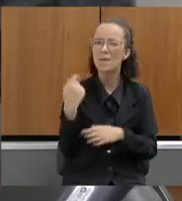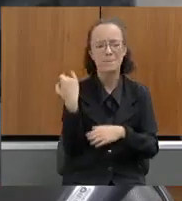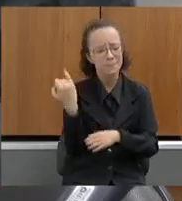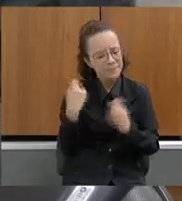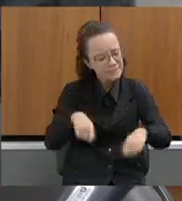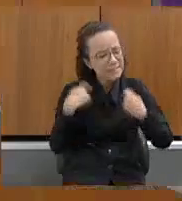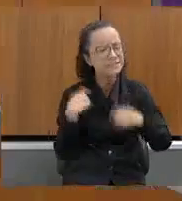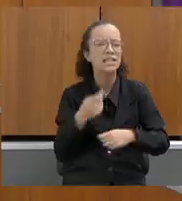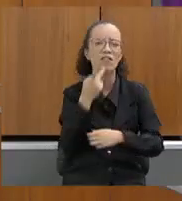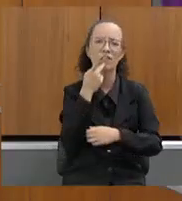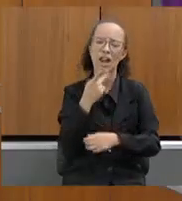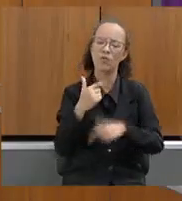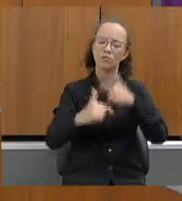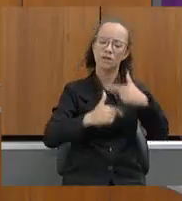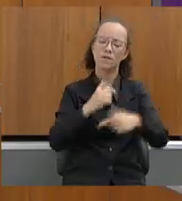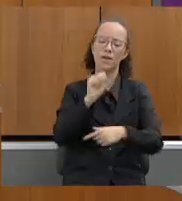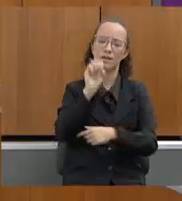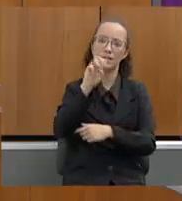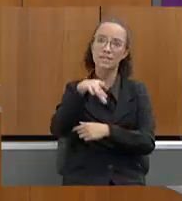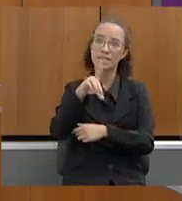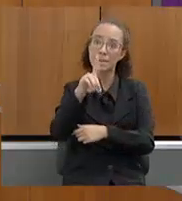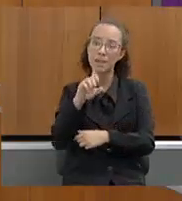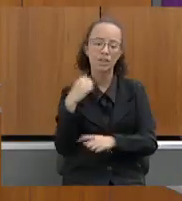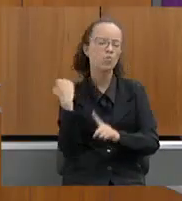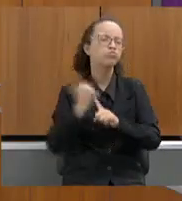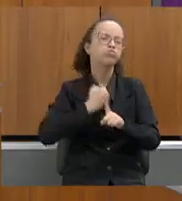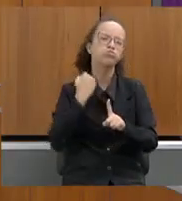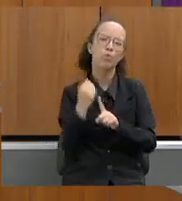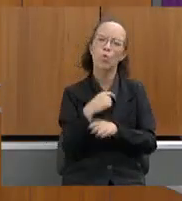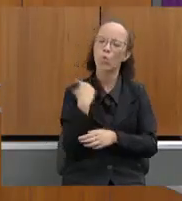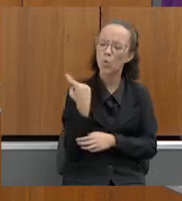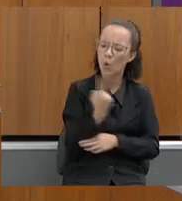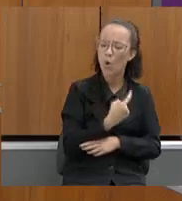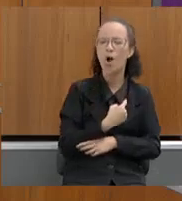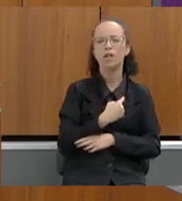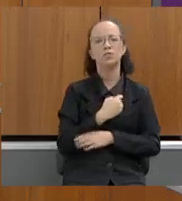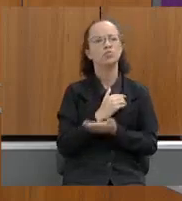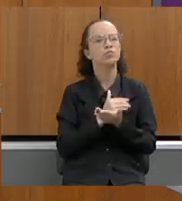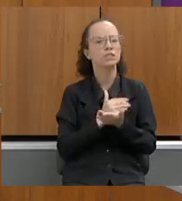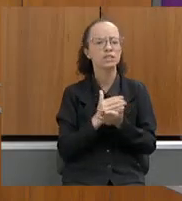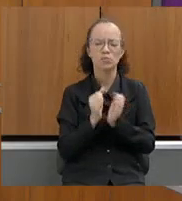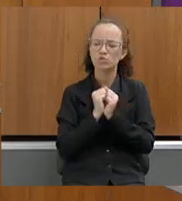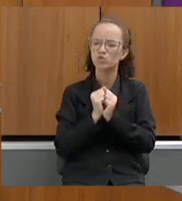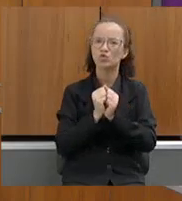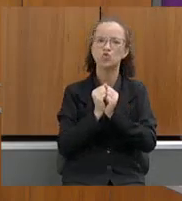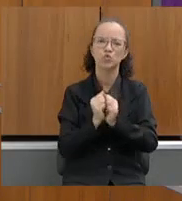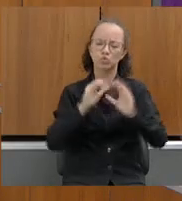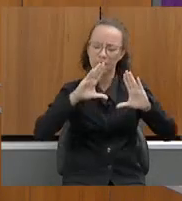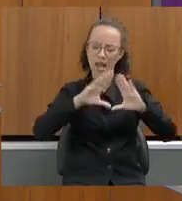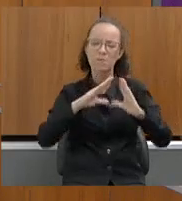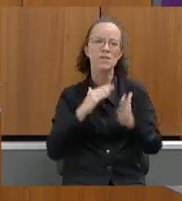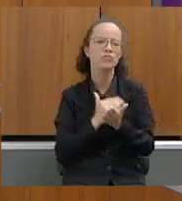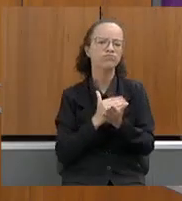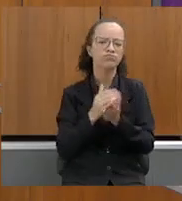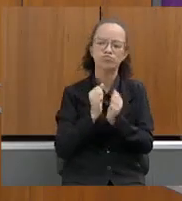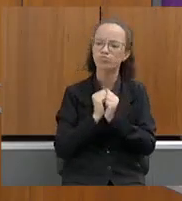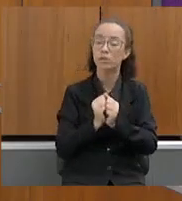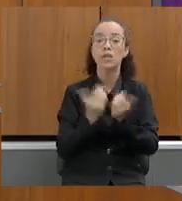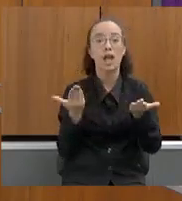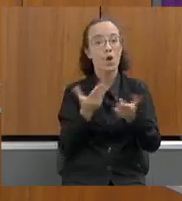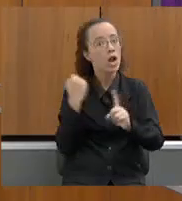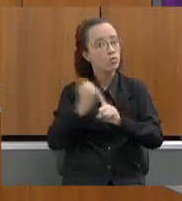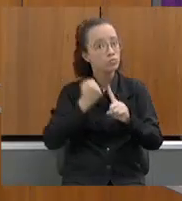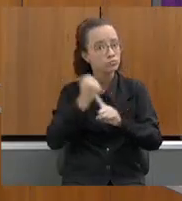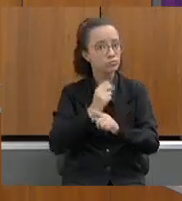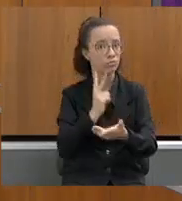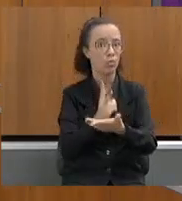sido feito pela SEMAD, porque foi uma luta nossa. Nós entramos juntos aqui nesse parlamento e estamos lutando por